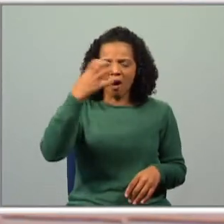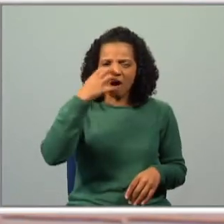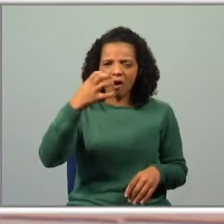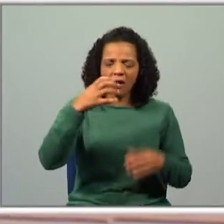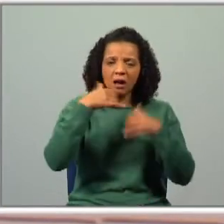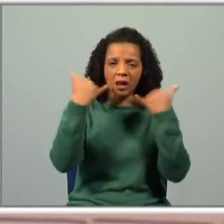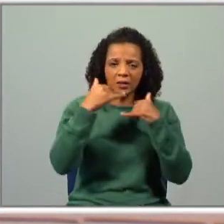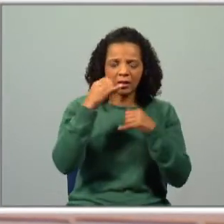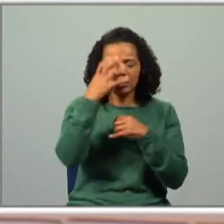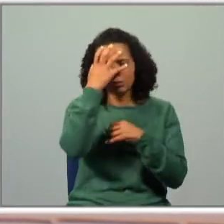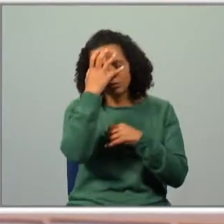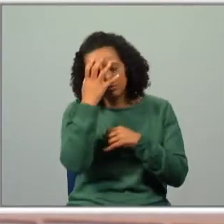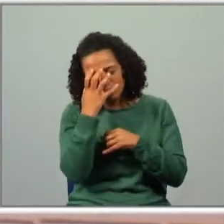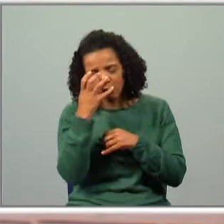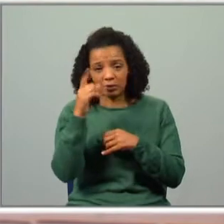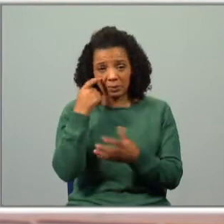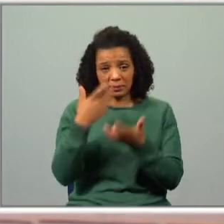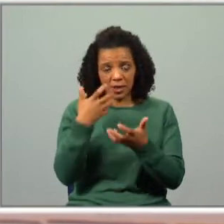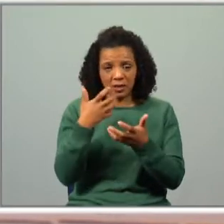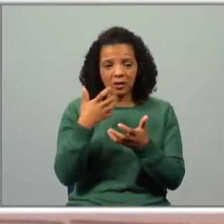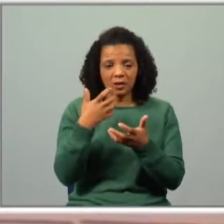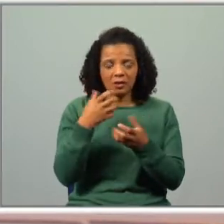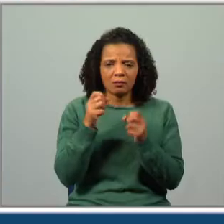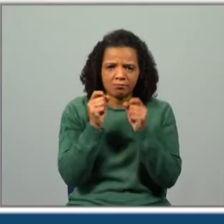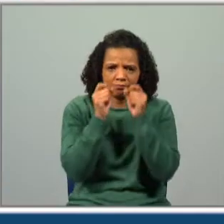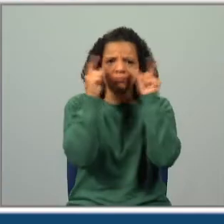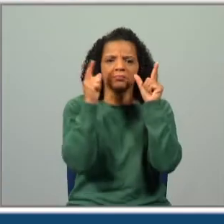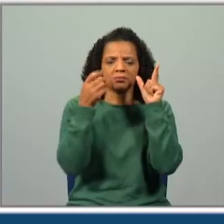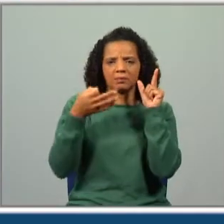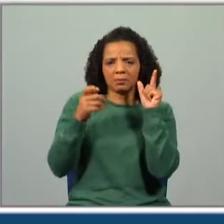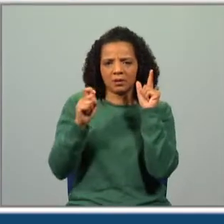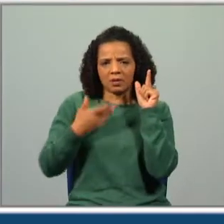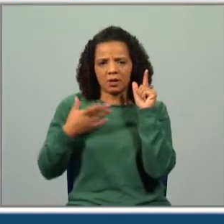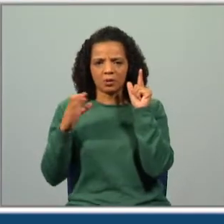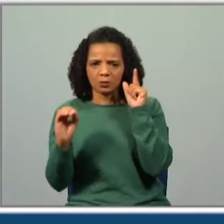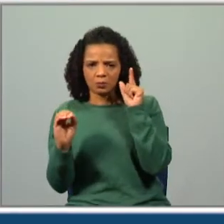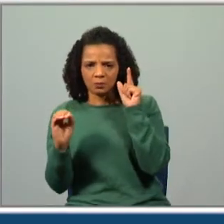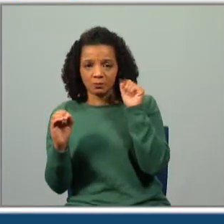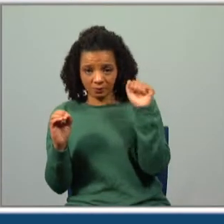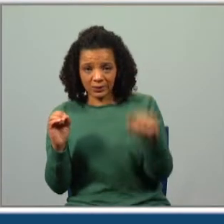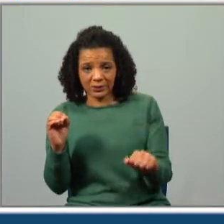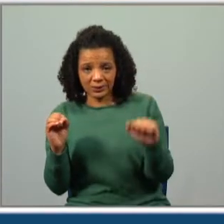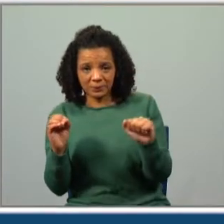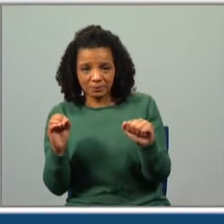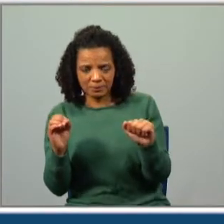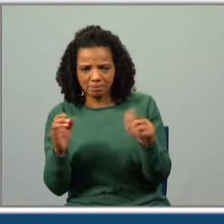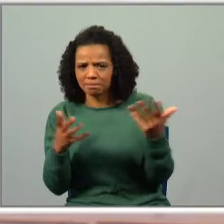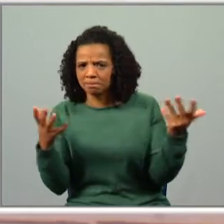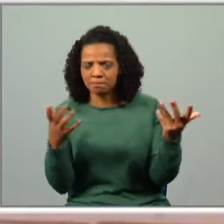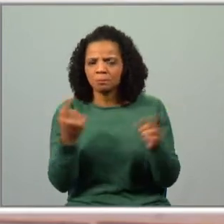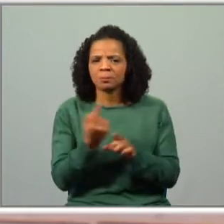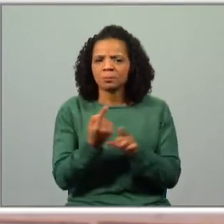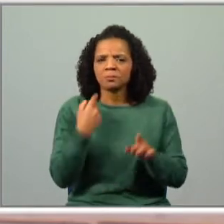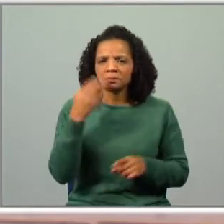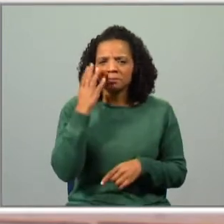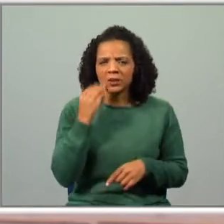até temos, de uma forma mais destacada, e acordou o Pedro. Sim? Então vamos ver, porque eu acho